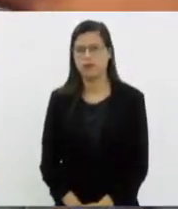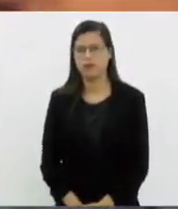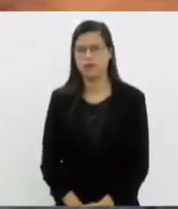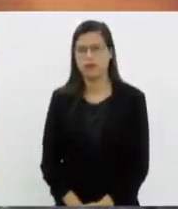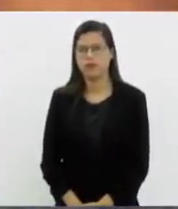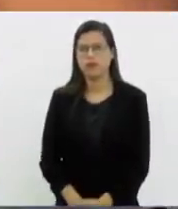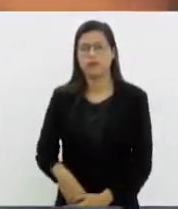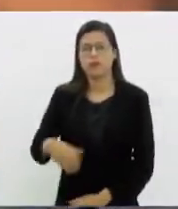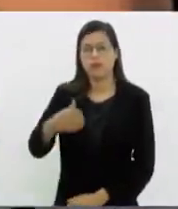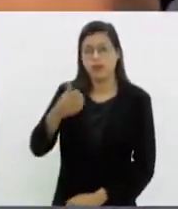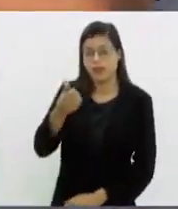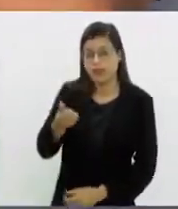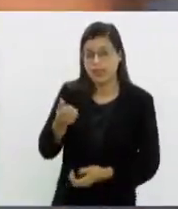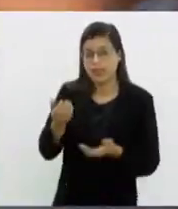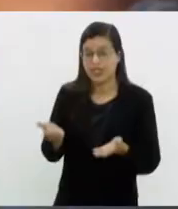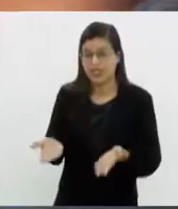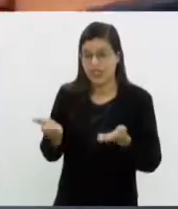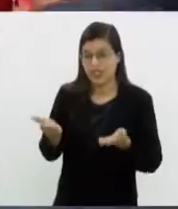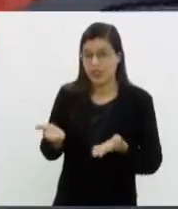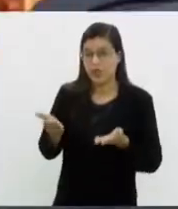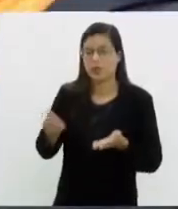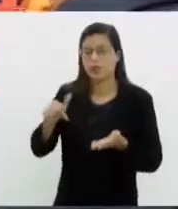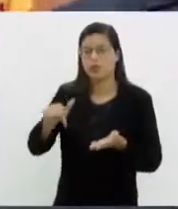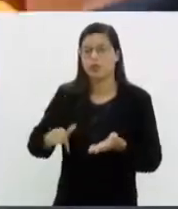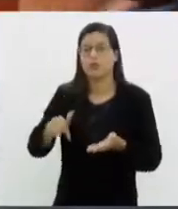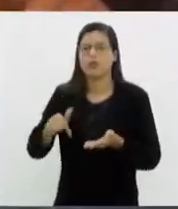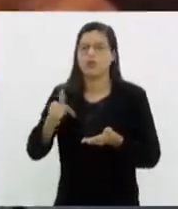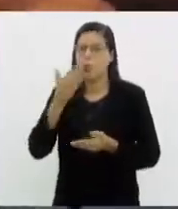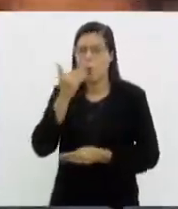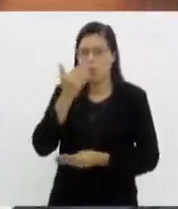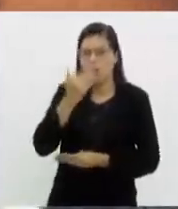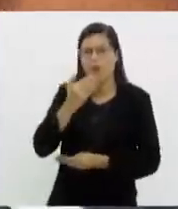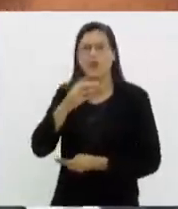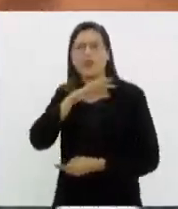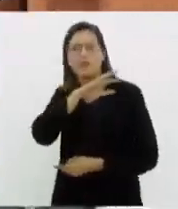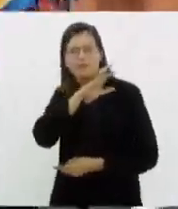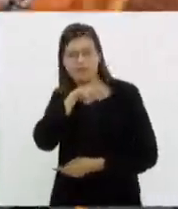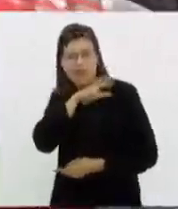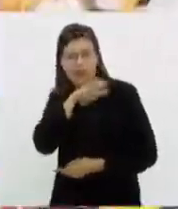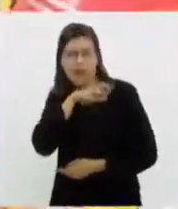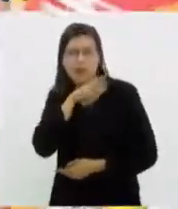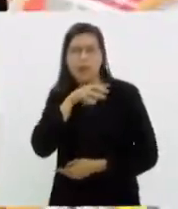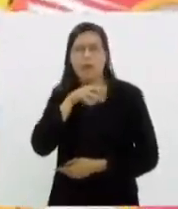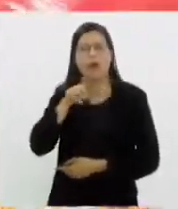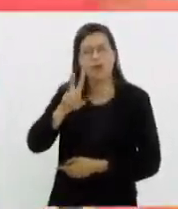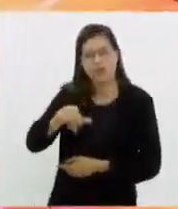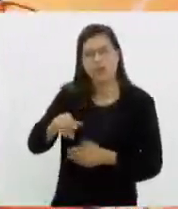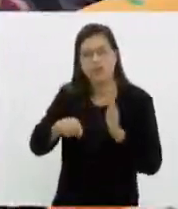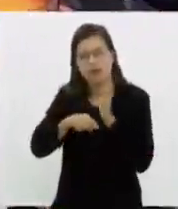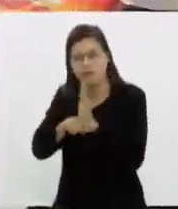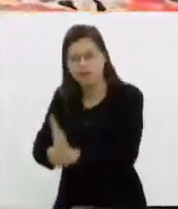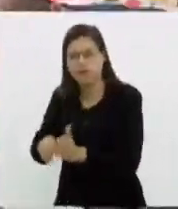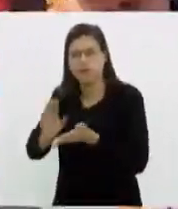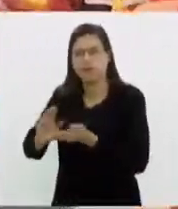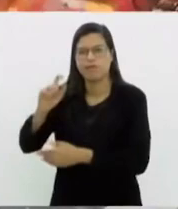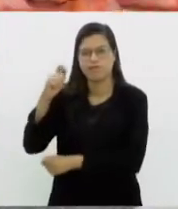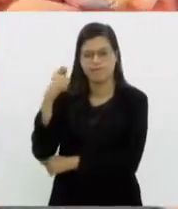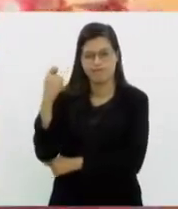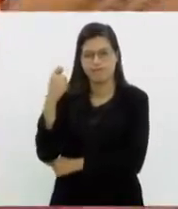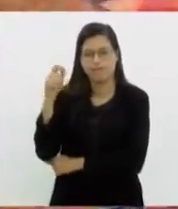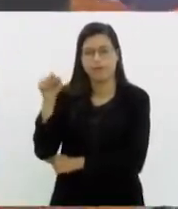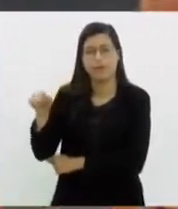Seis toneladas de ração para apoiar os abrigos de pets e voluntários que estão ajudando os animais perdidos nas enchentes do Rio Grande do Sul